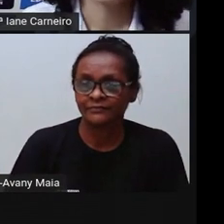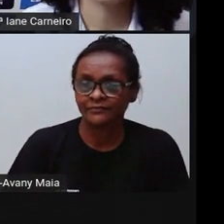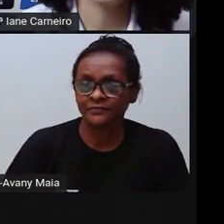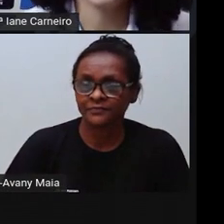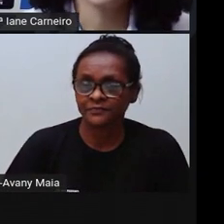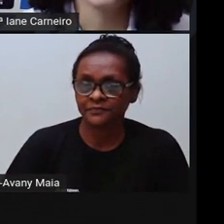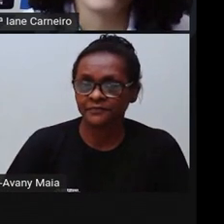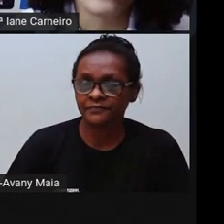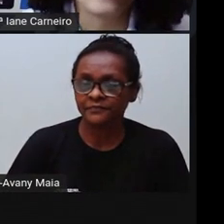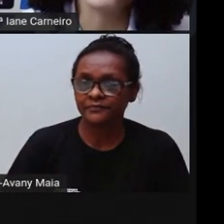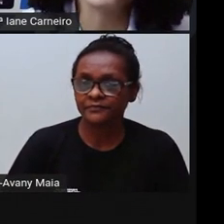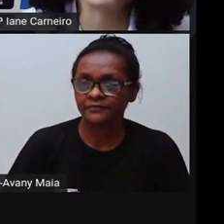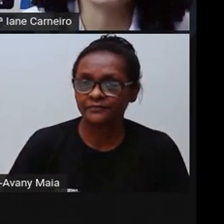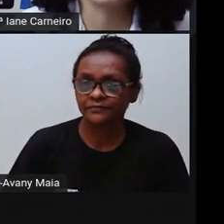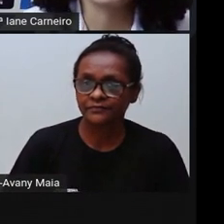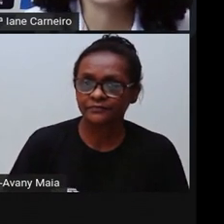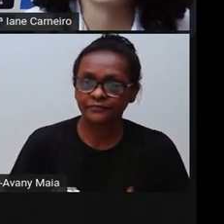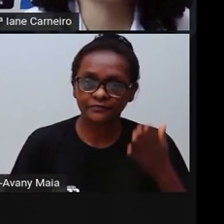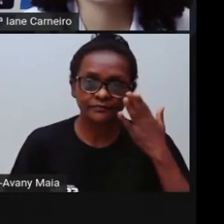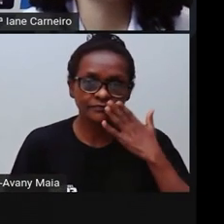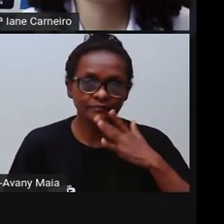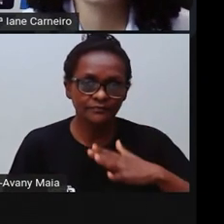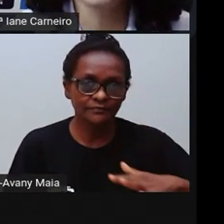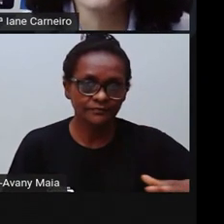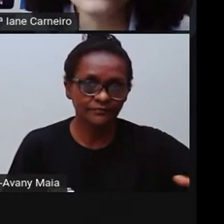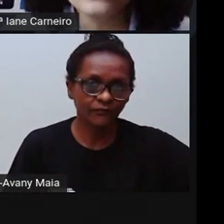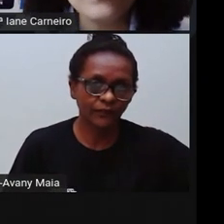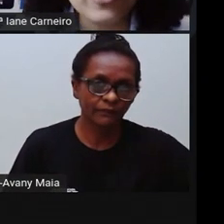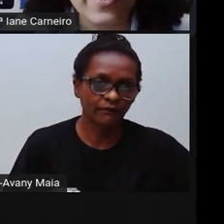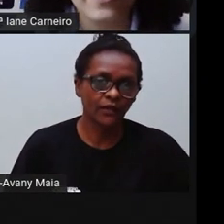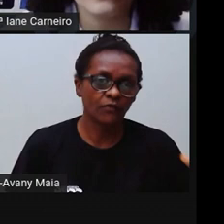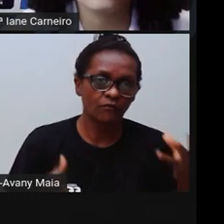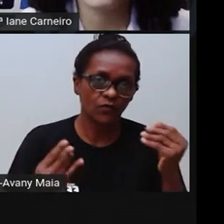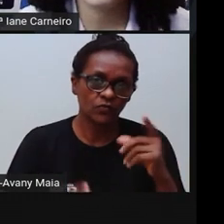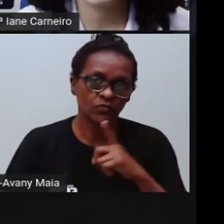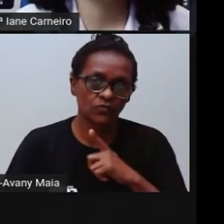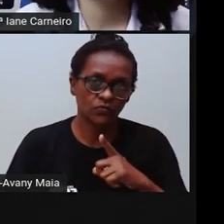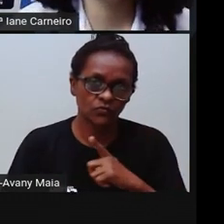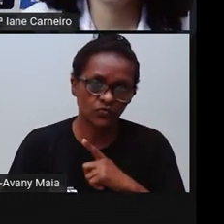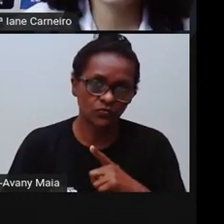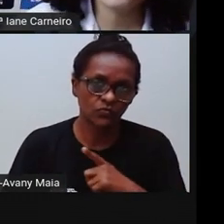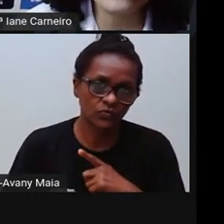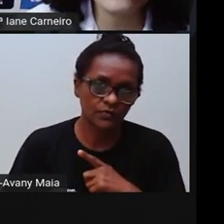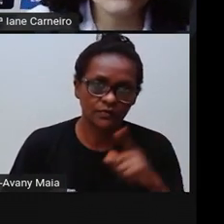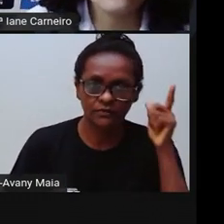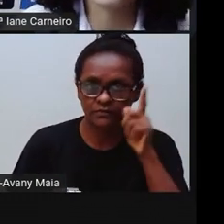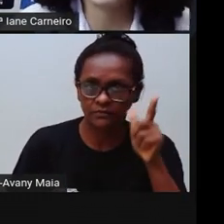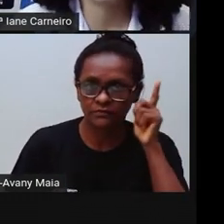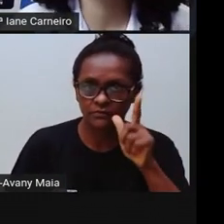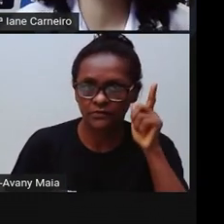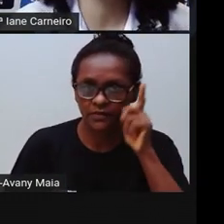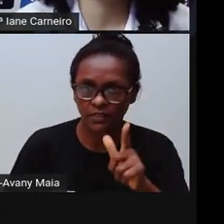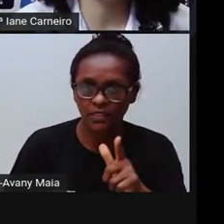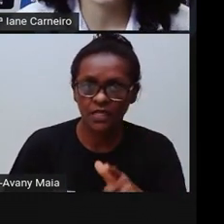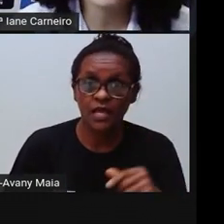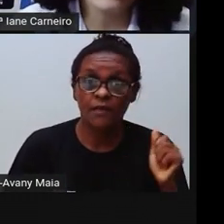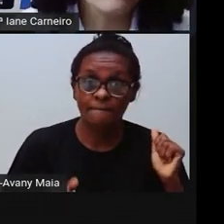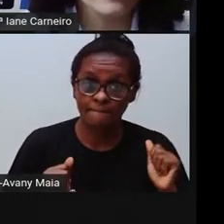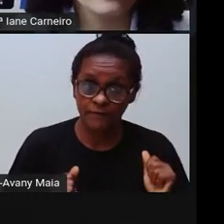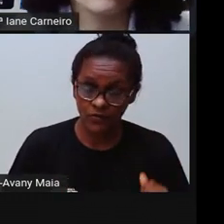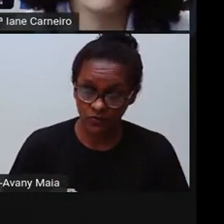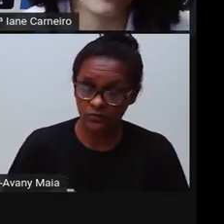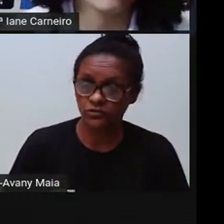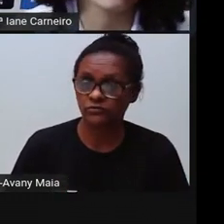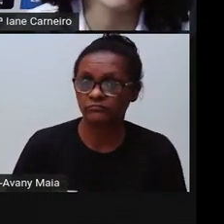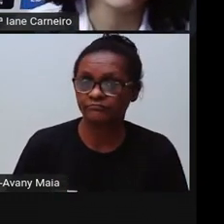Então, ó, as crianças possuem muitos direitos e é dever dos adultos garantir cada um